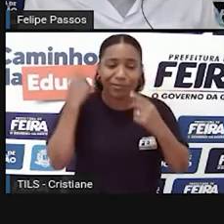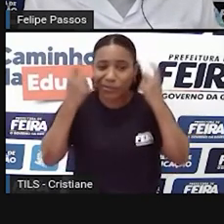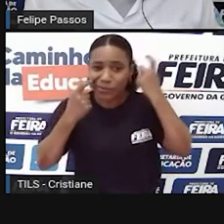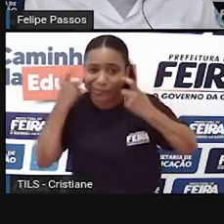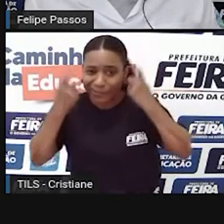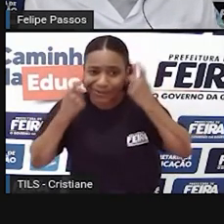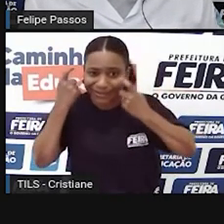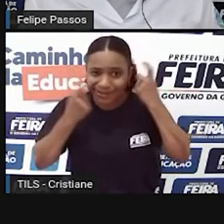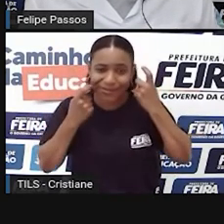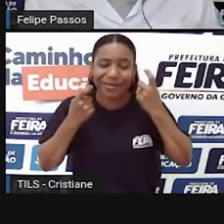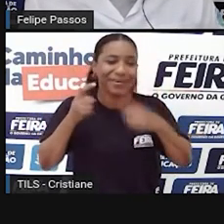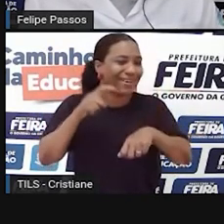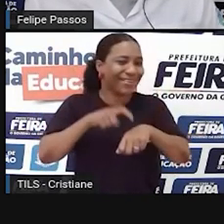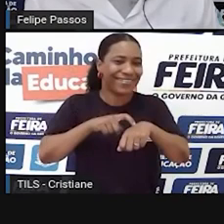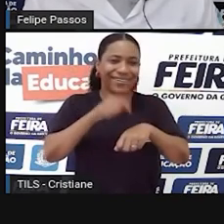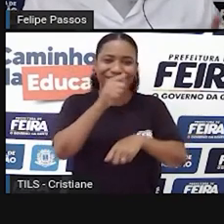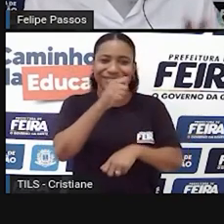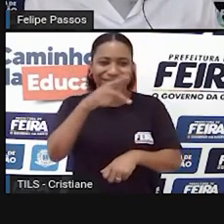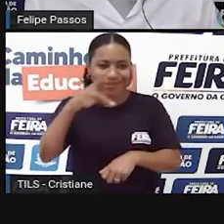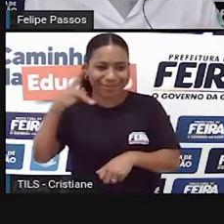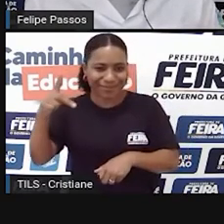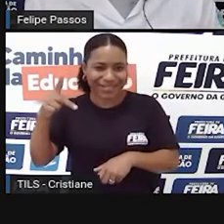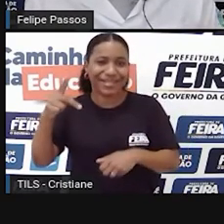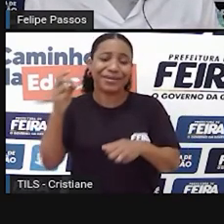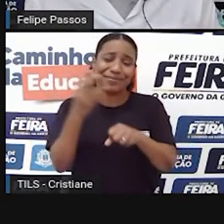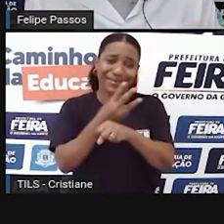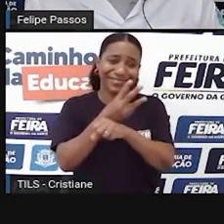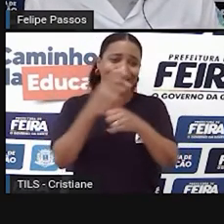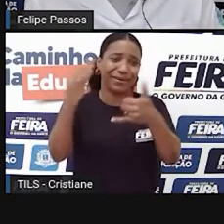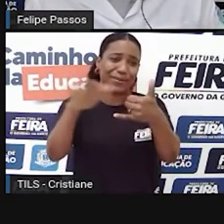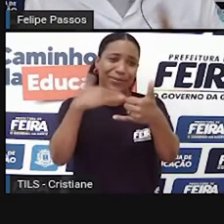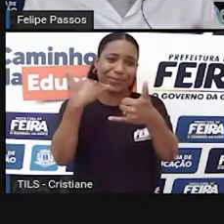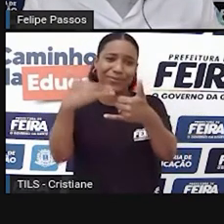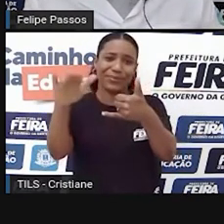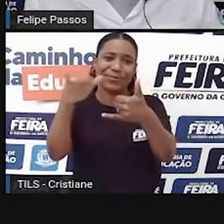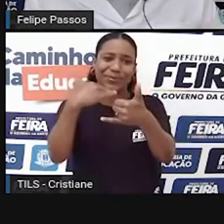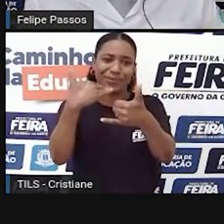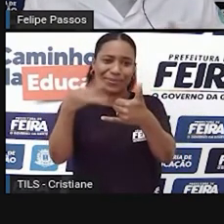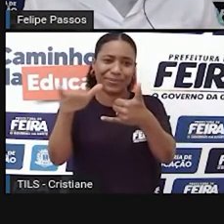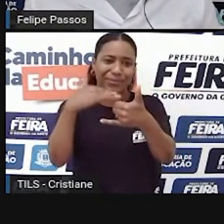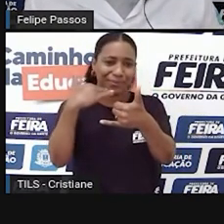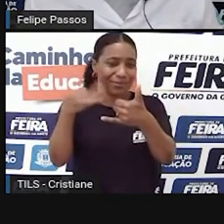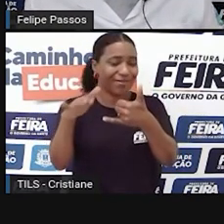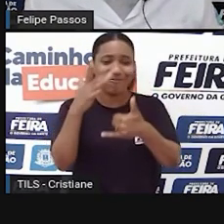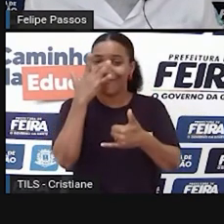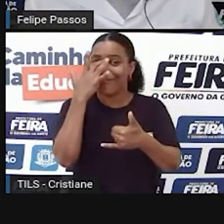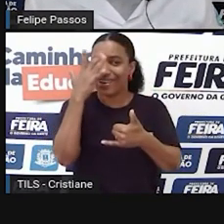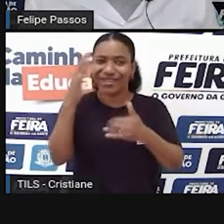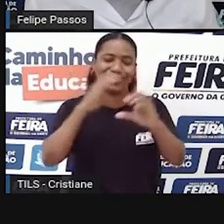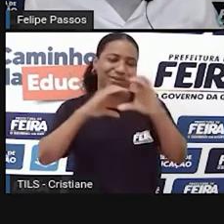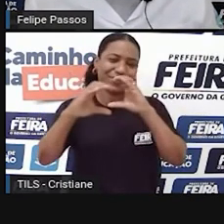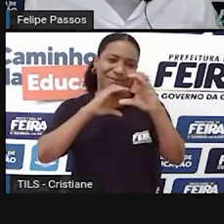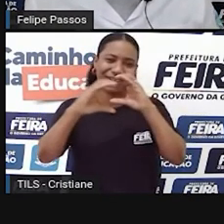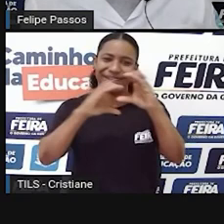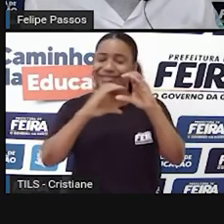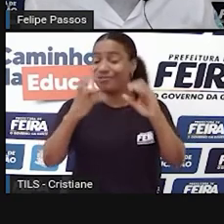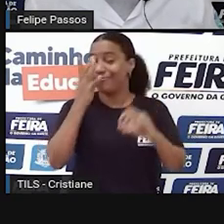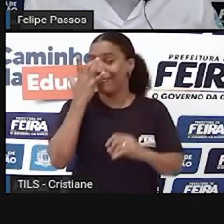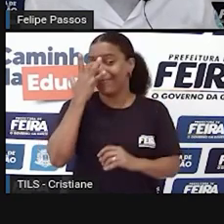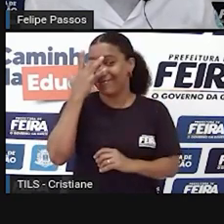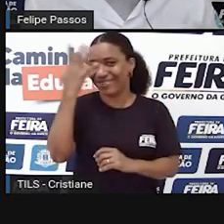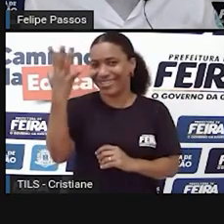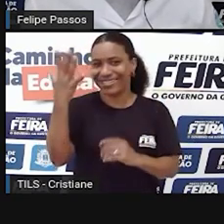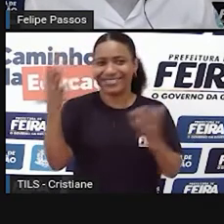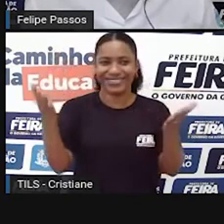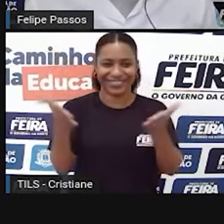instantâneas, onde você pode saber tudo que o seu filho está fazendo, né? Então, assim, a comunicação está muito mais fácil hoje em